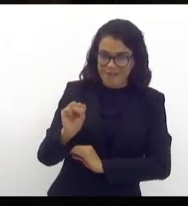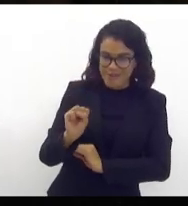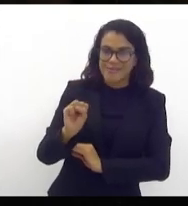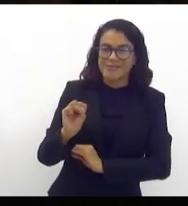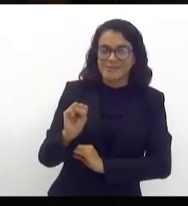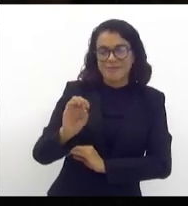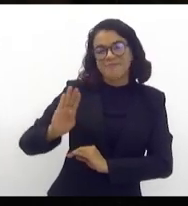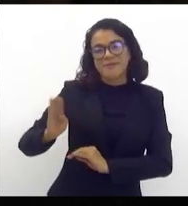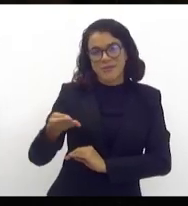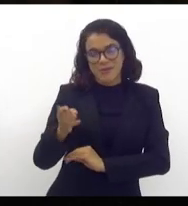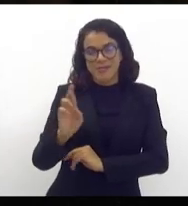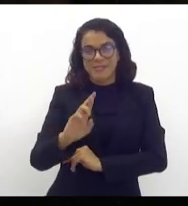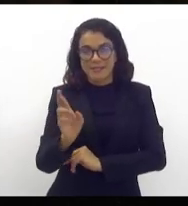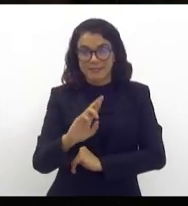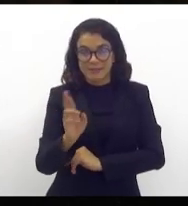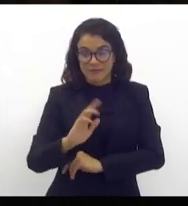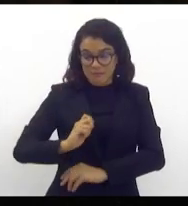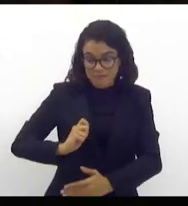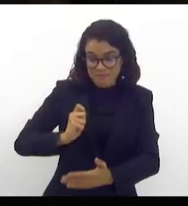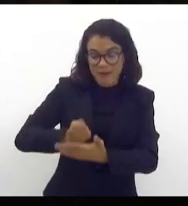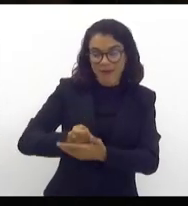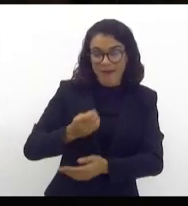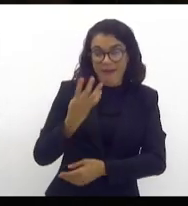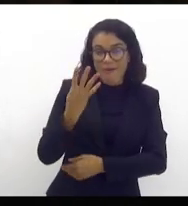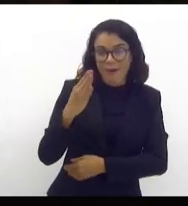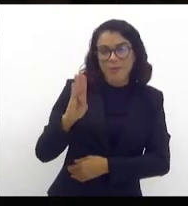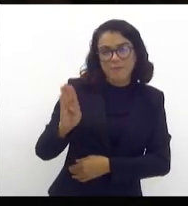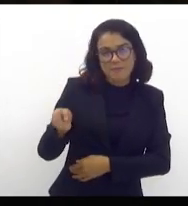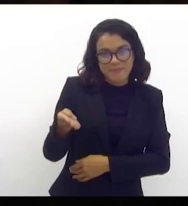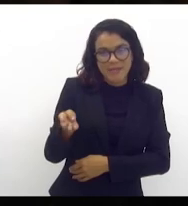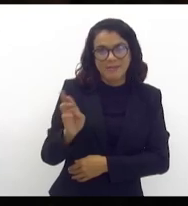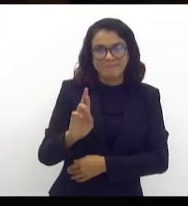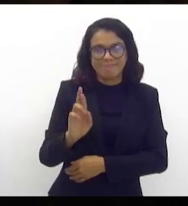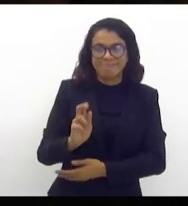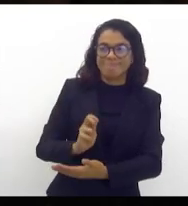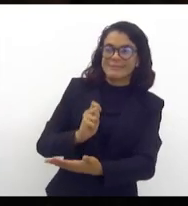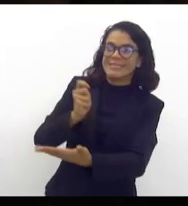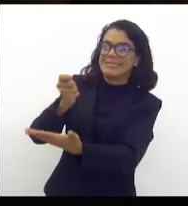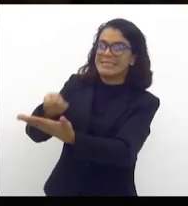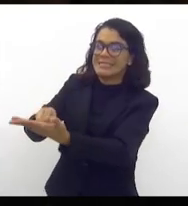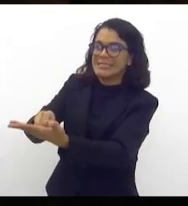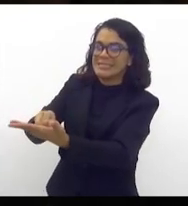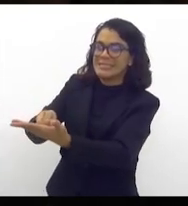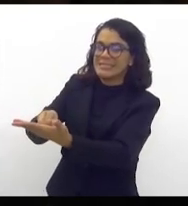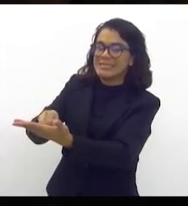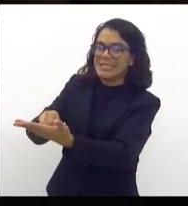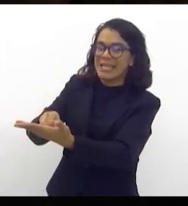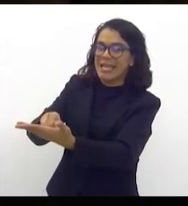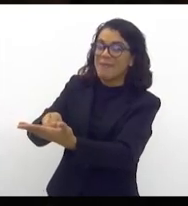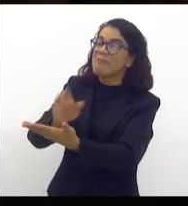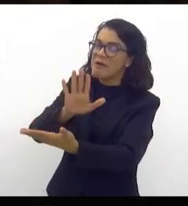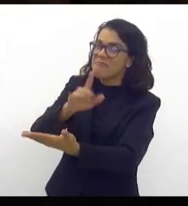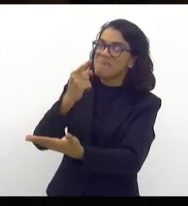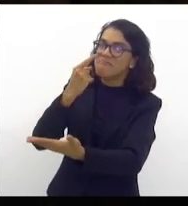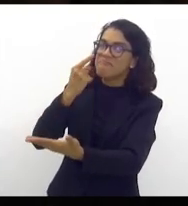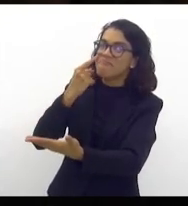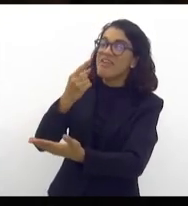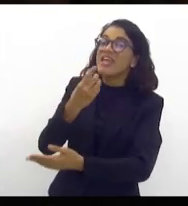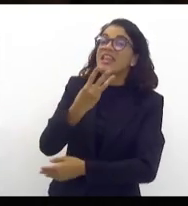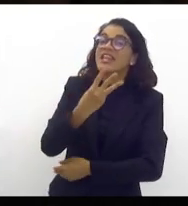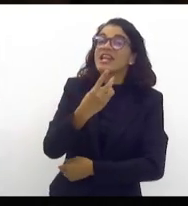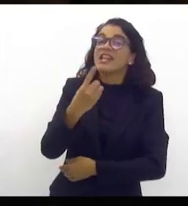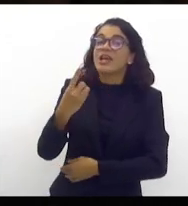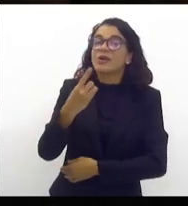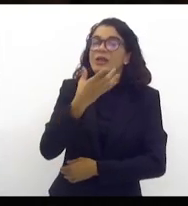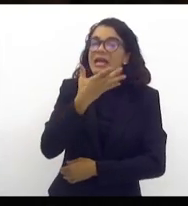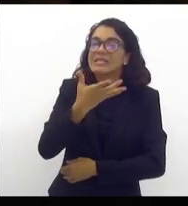Então, este ano, nós vamos pagar 4 bilhões de reais, mas vamos chegar a 31 de dezembro. Ali